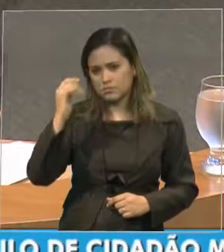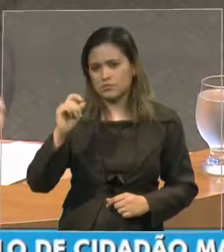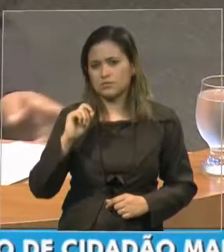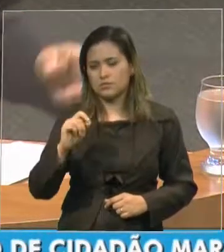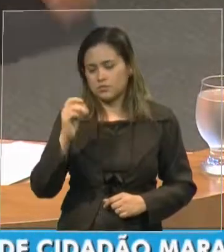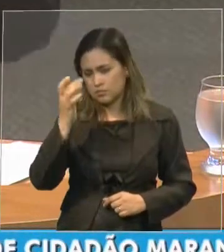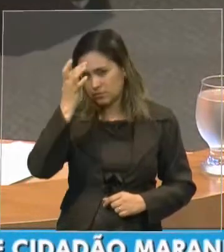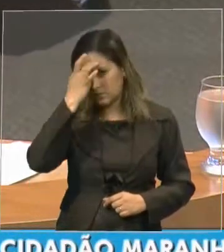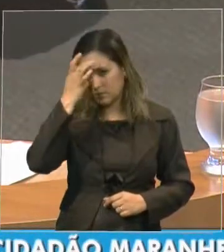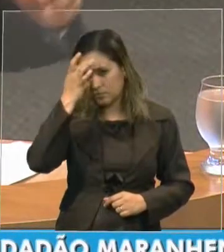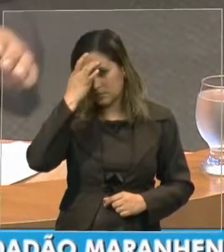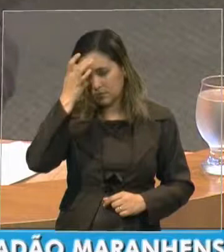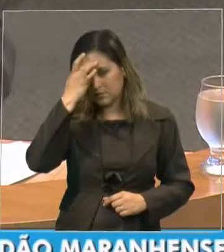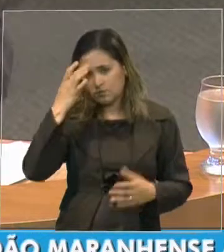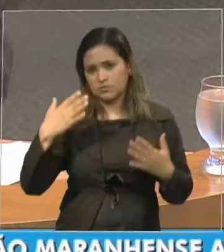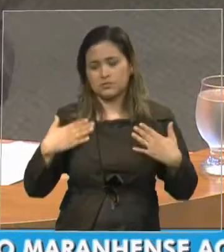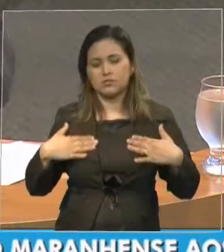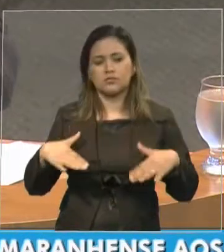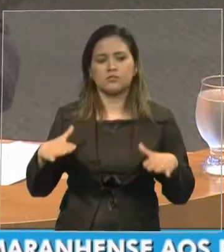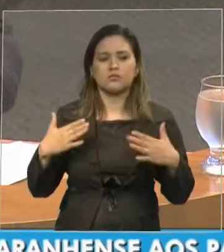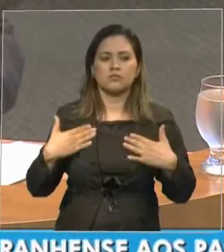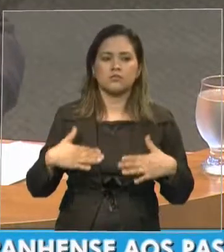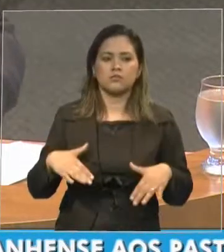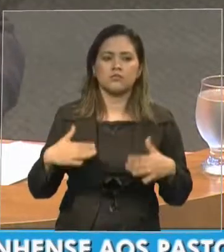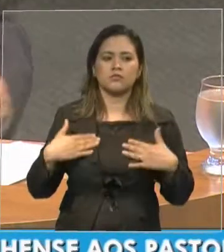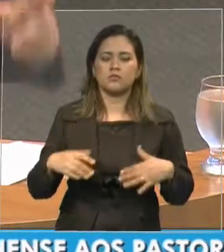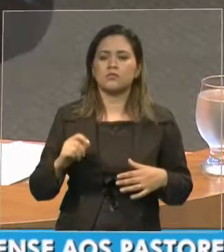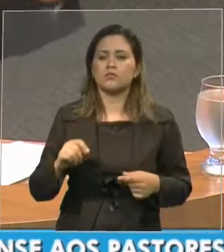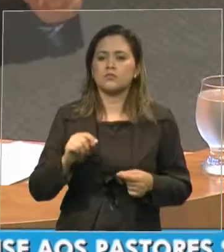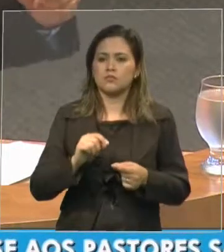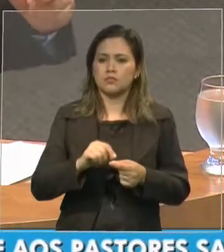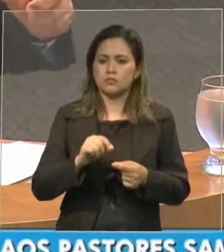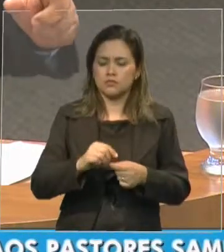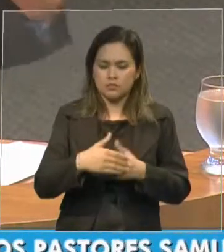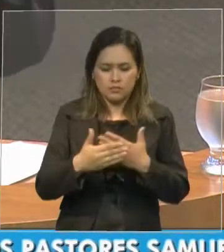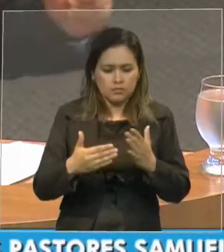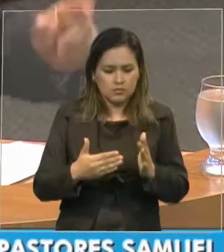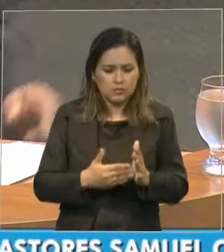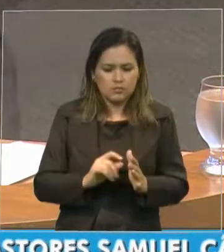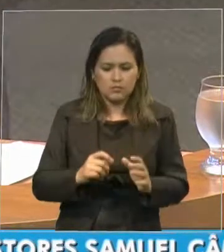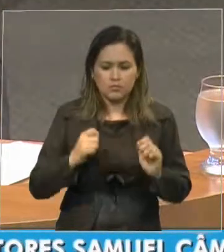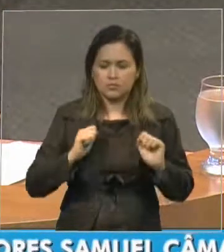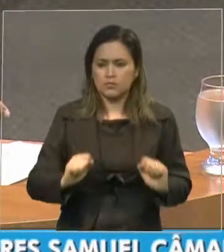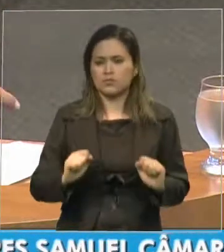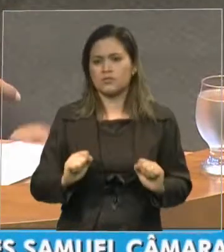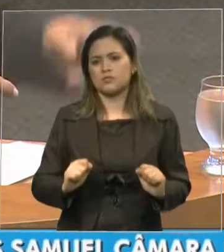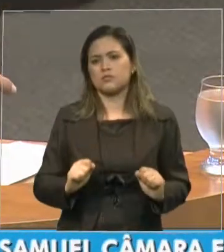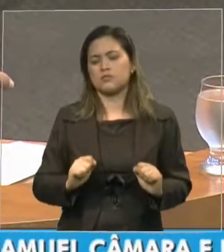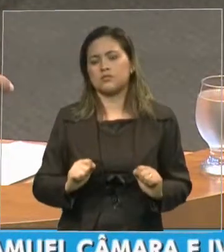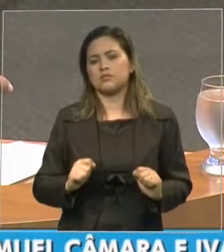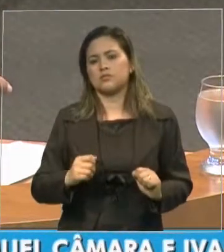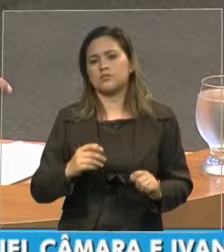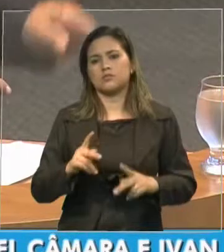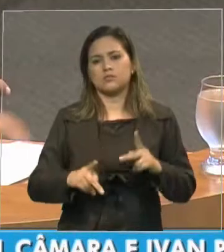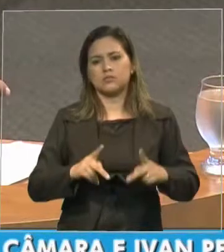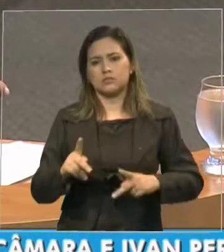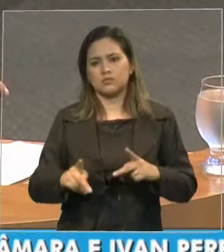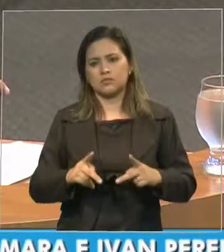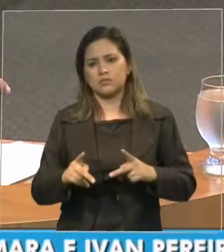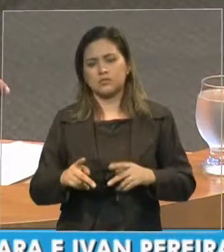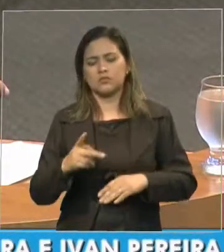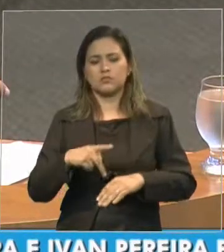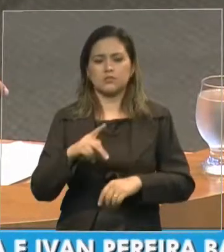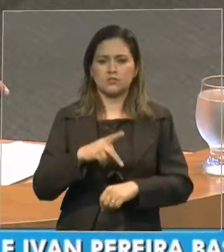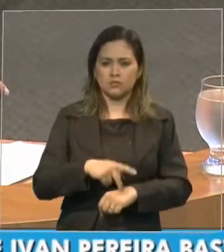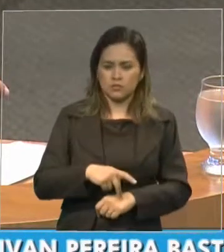consciência tranquila do dever cumprido com meu povo e com a minha nação que seja estas palavras